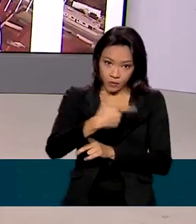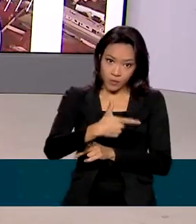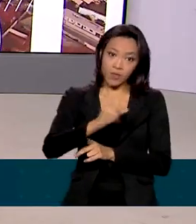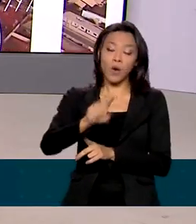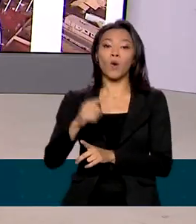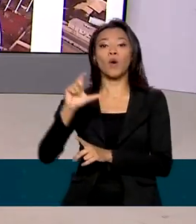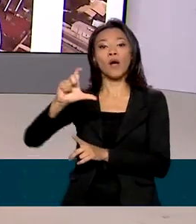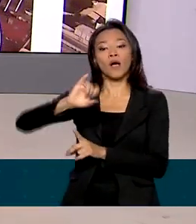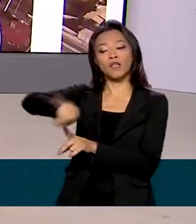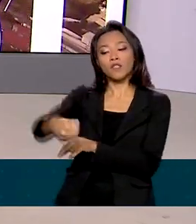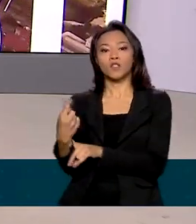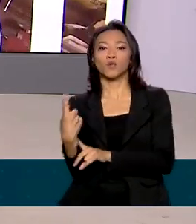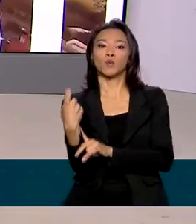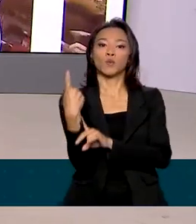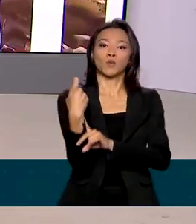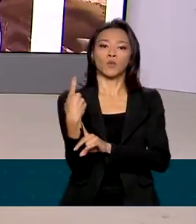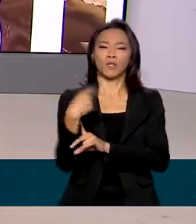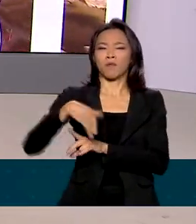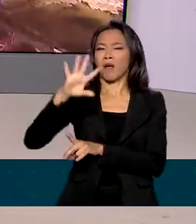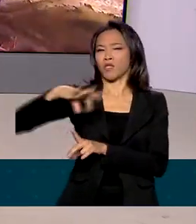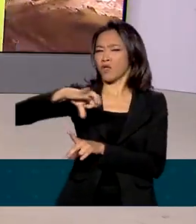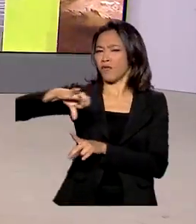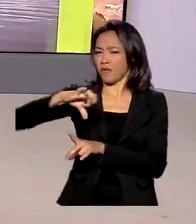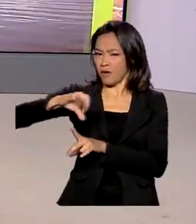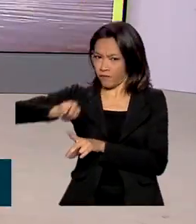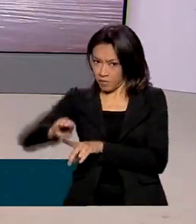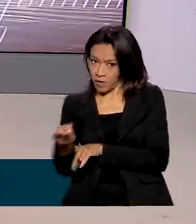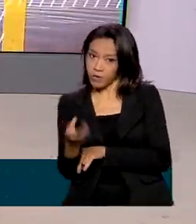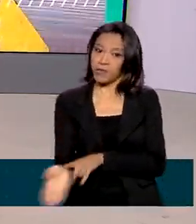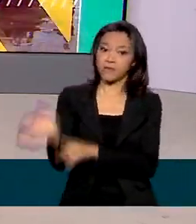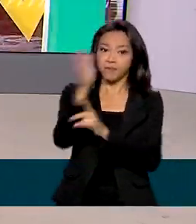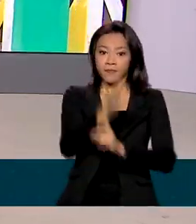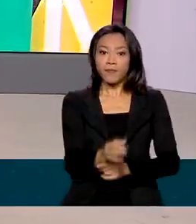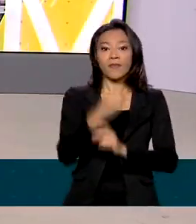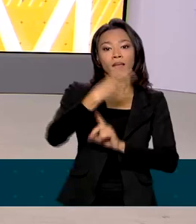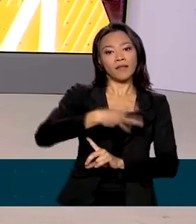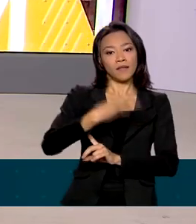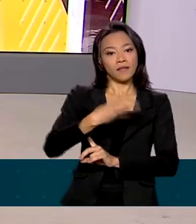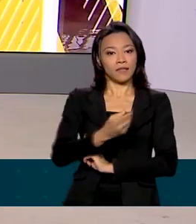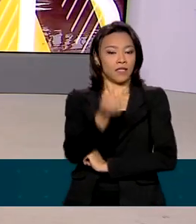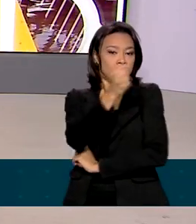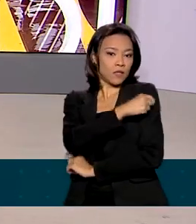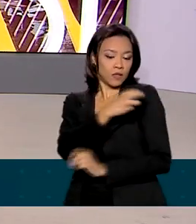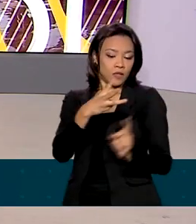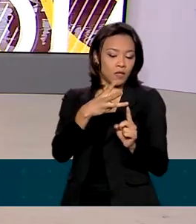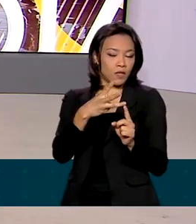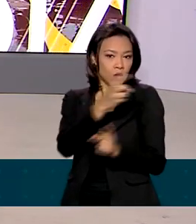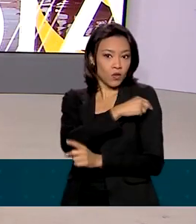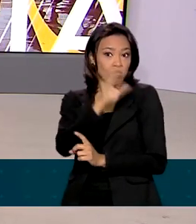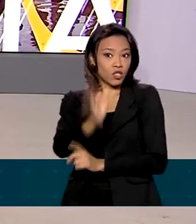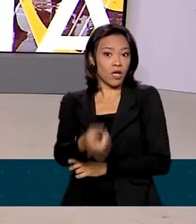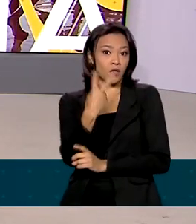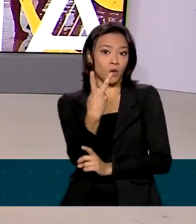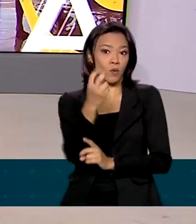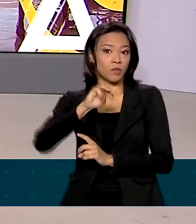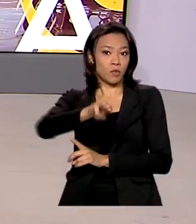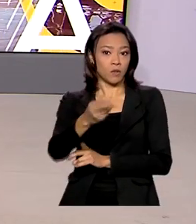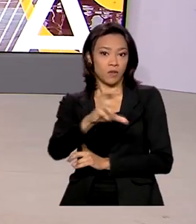a dose única é de mais de 99 milhões. Já a terceira dose foi aplicada em quase 2 milhões e meio de pessoas.